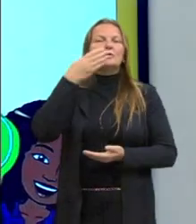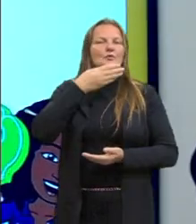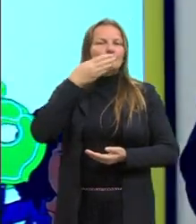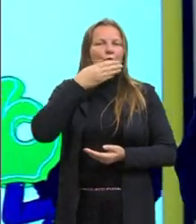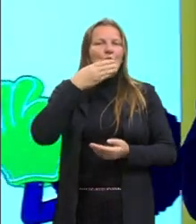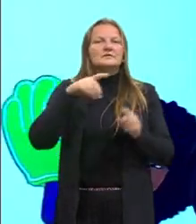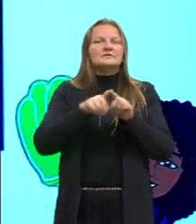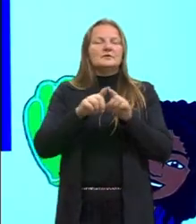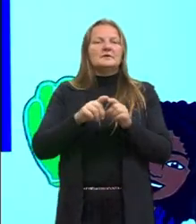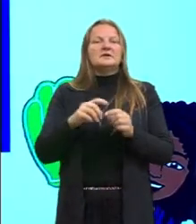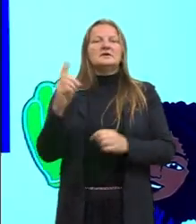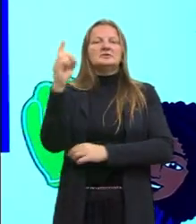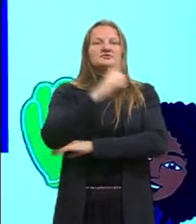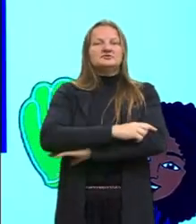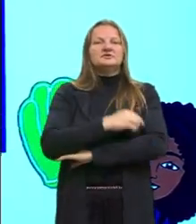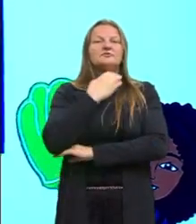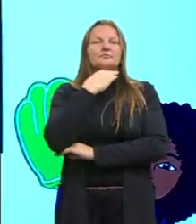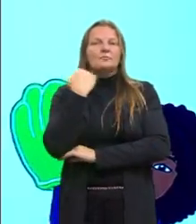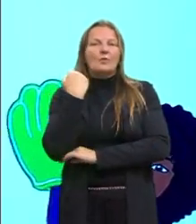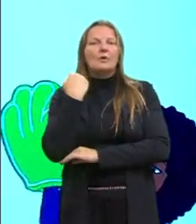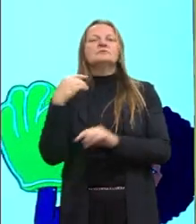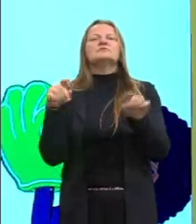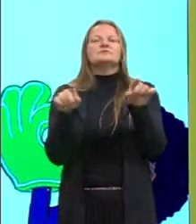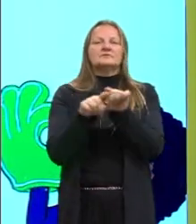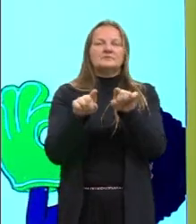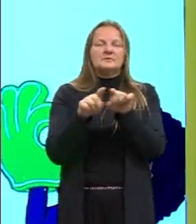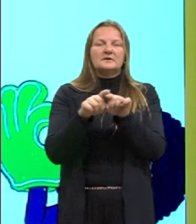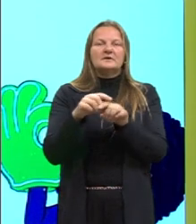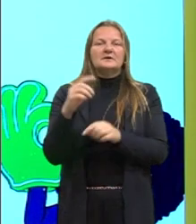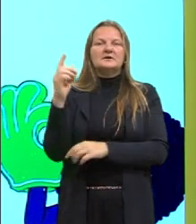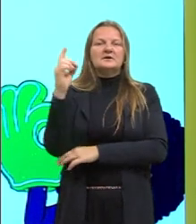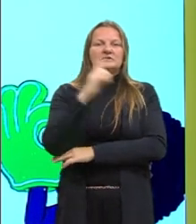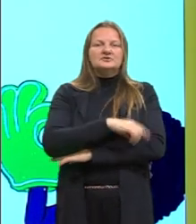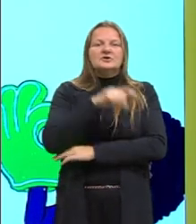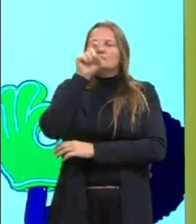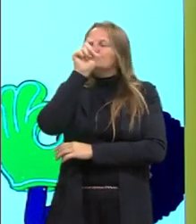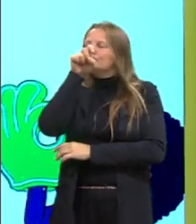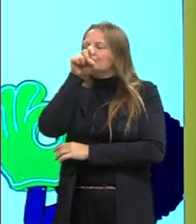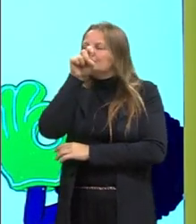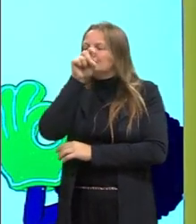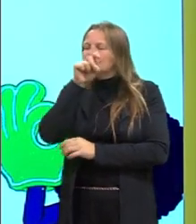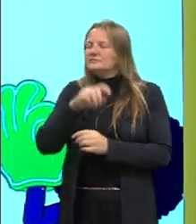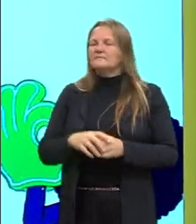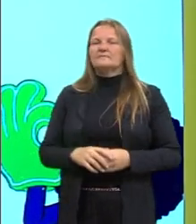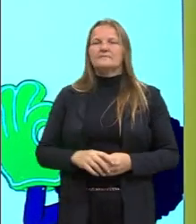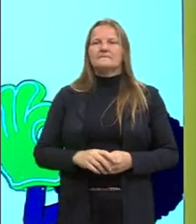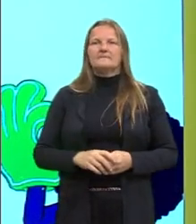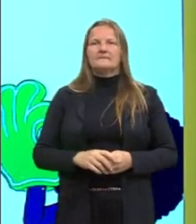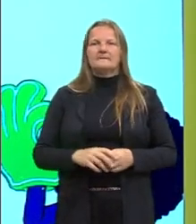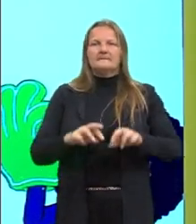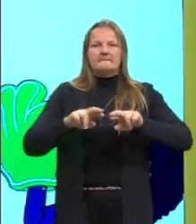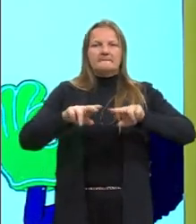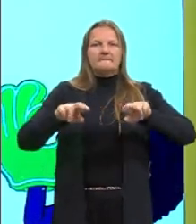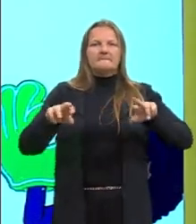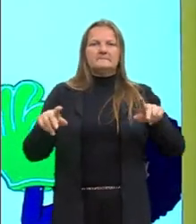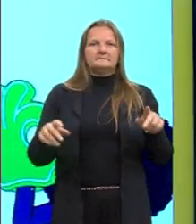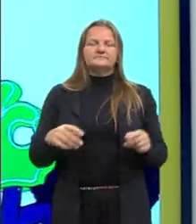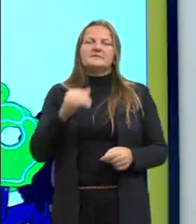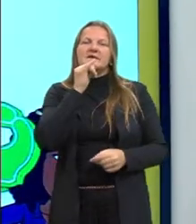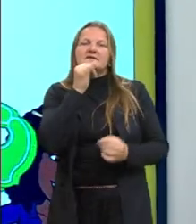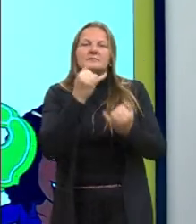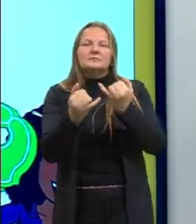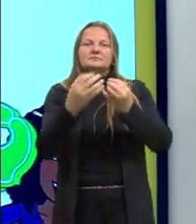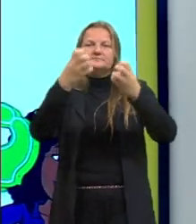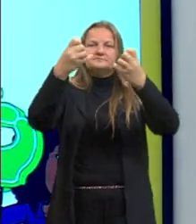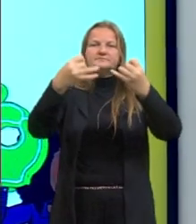dentro do Dia dos Mortos. Nós também temos essa distribuição de doces, mas acontece de uma forma diferente. Por exemplo,